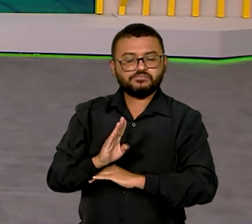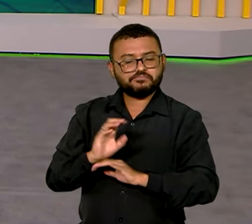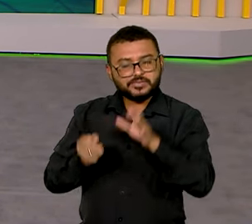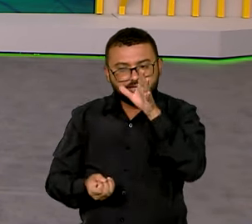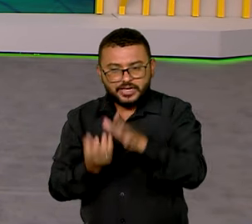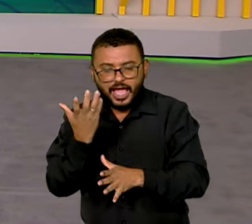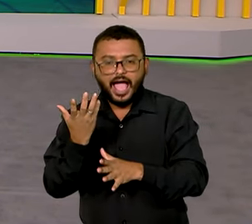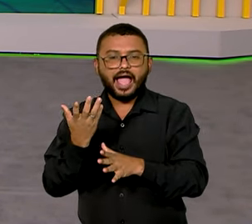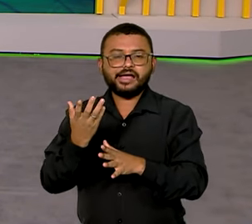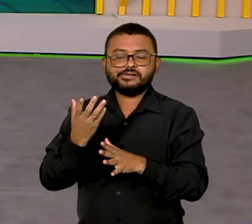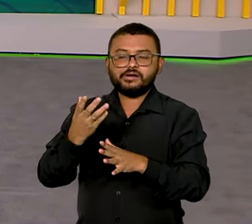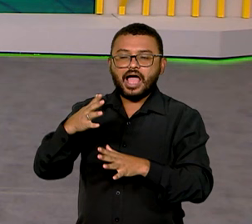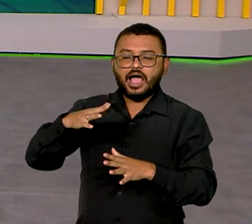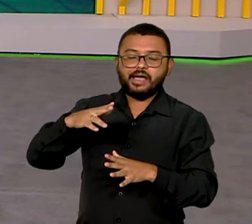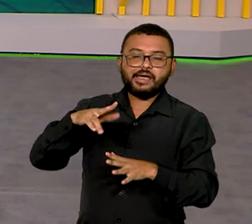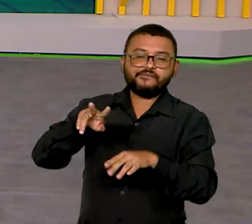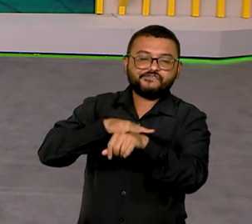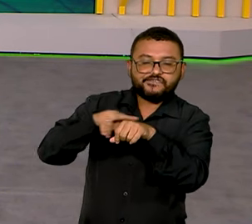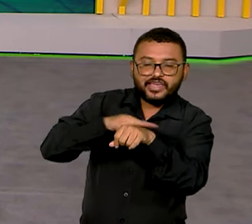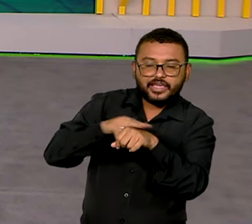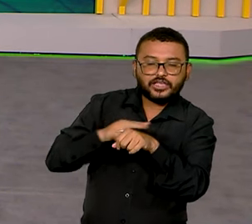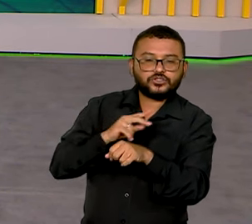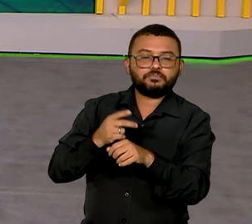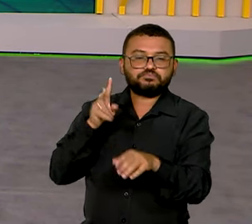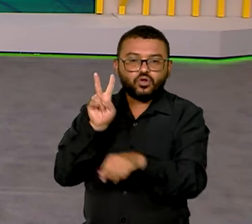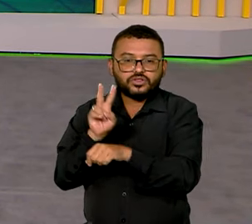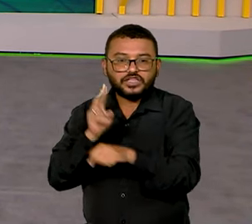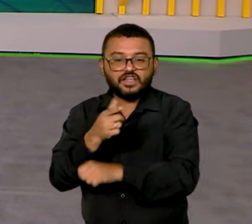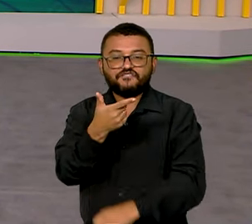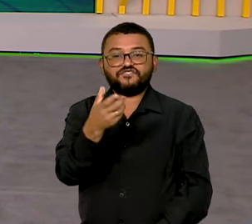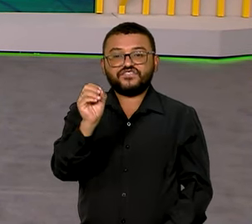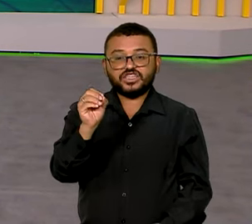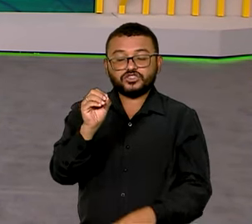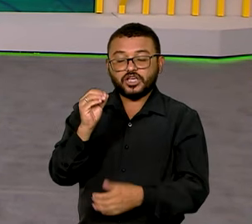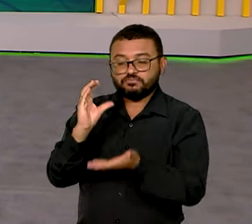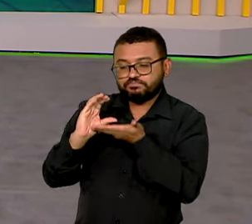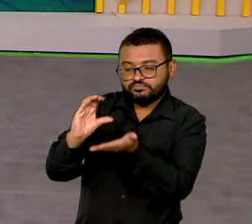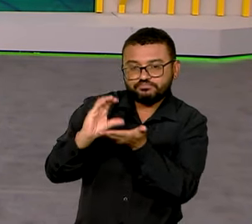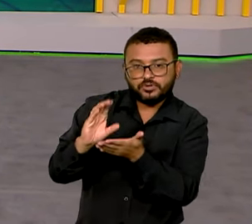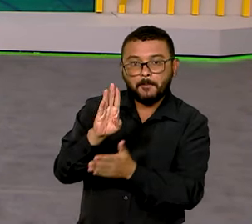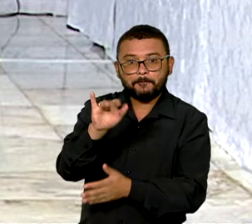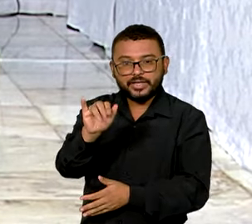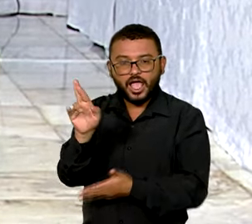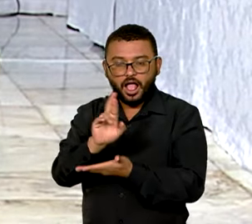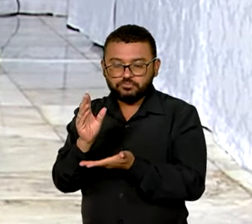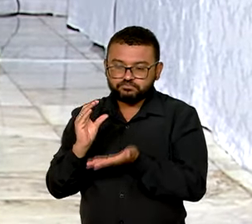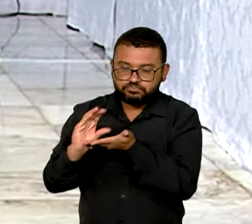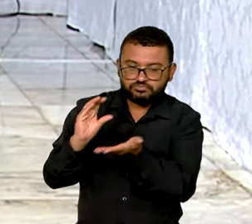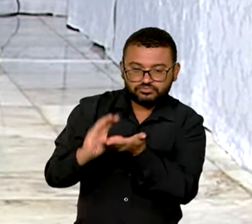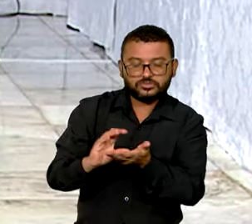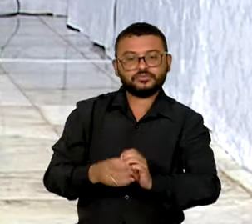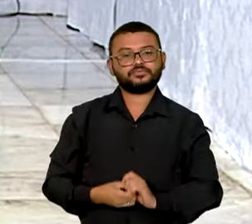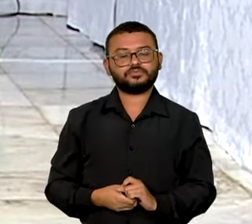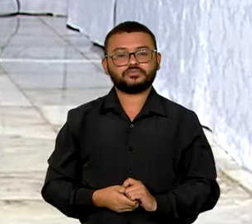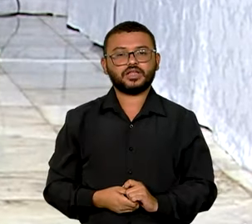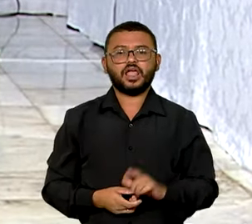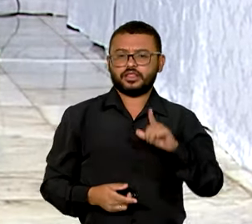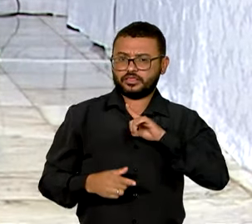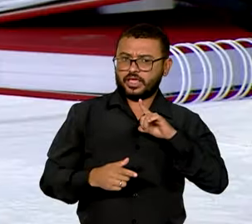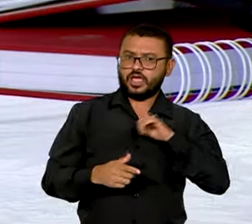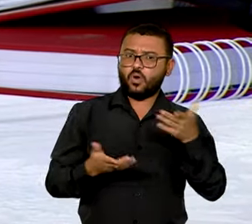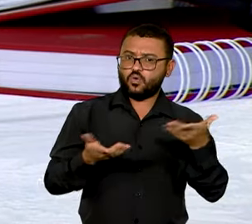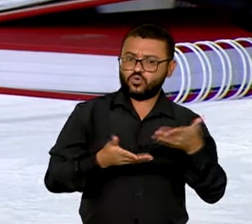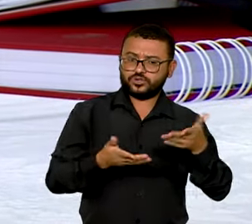indústria verde no país com investimentos de quase 20 bilhões de reais. Entre os atos